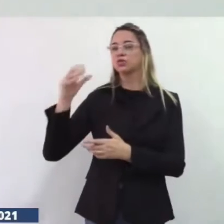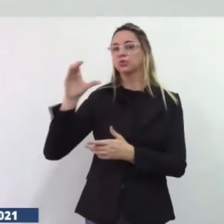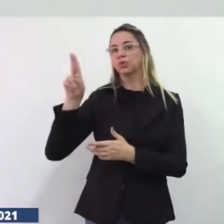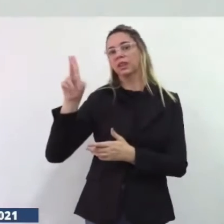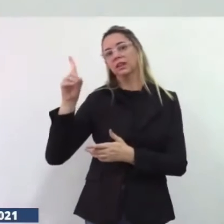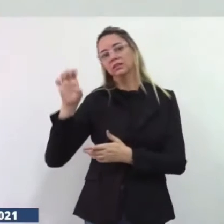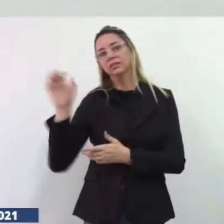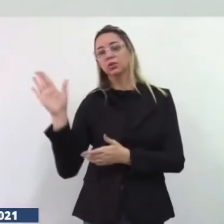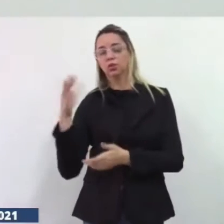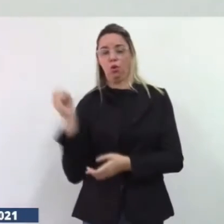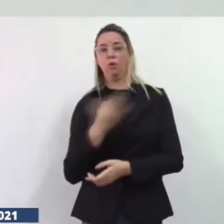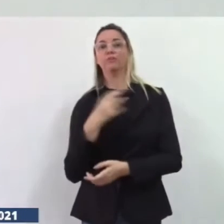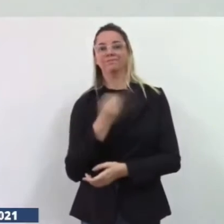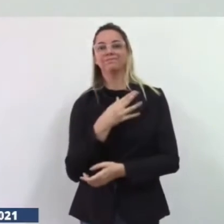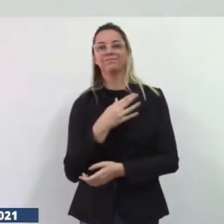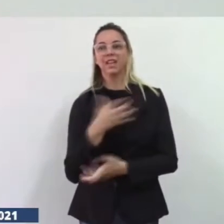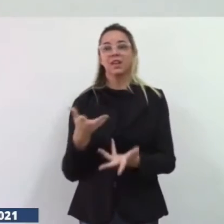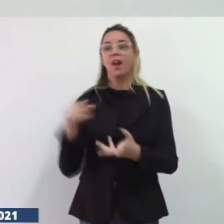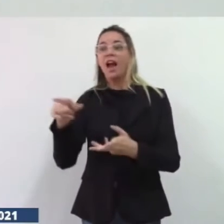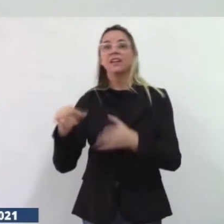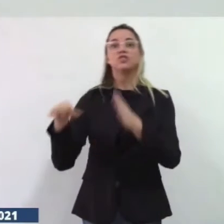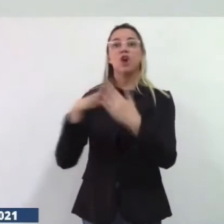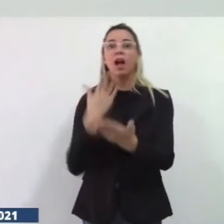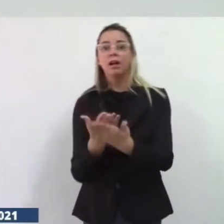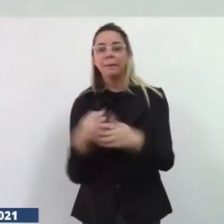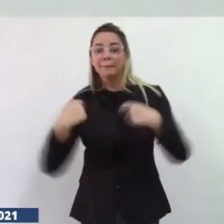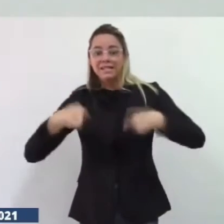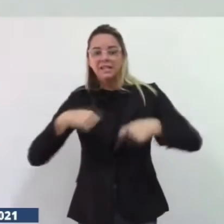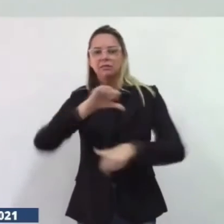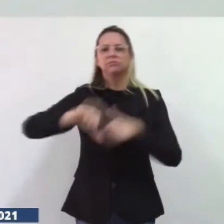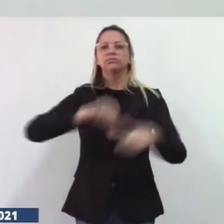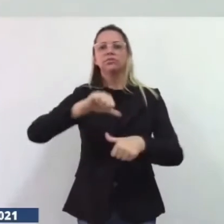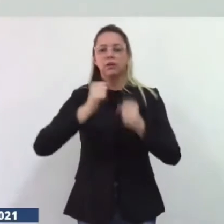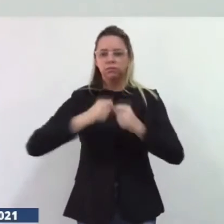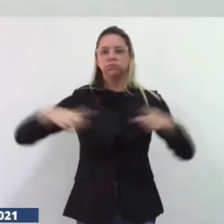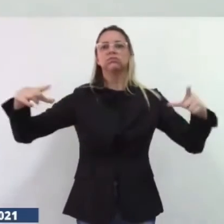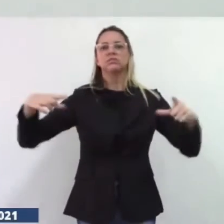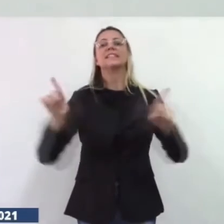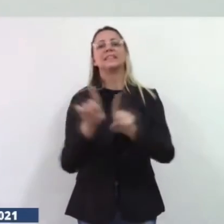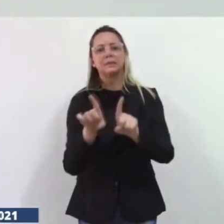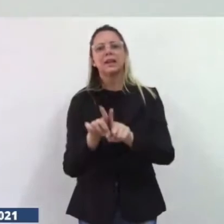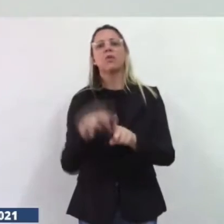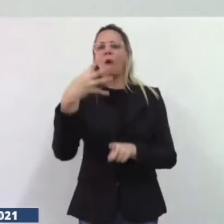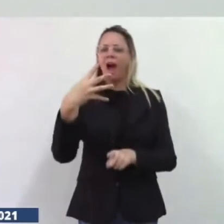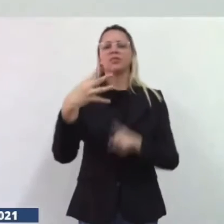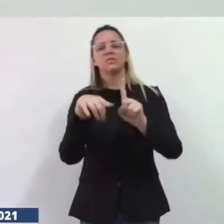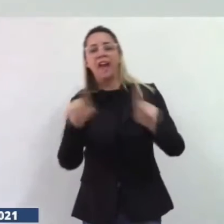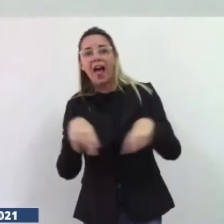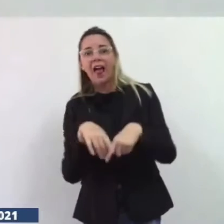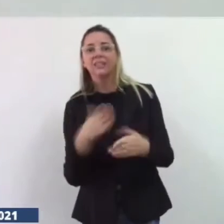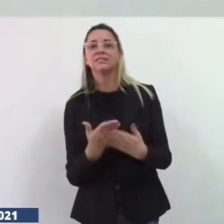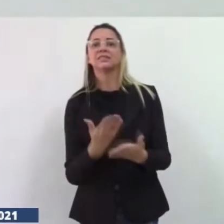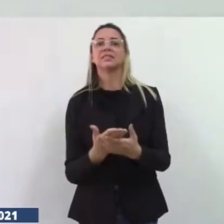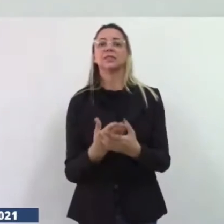nossa escola precisa de uma reforma e de uma ampliação com mais quatro salas com